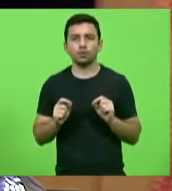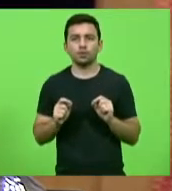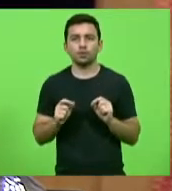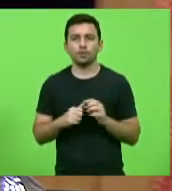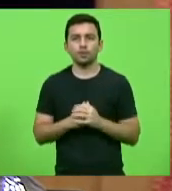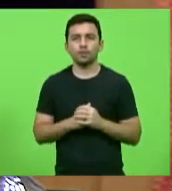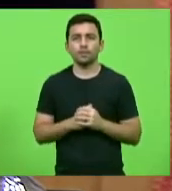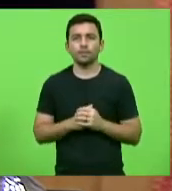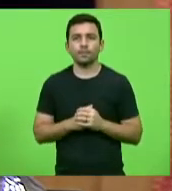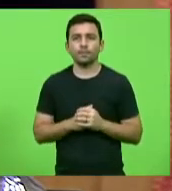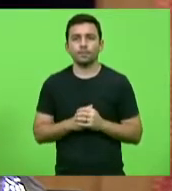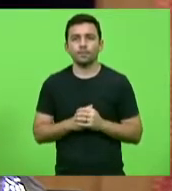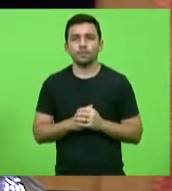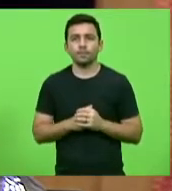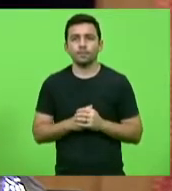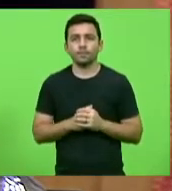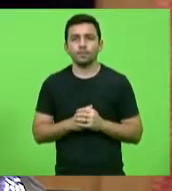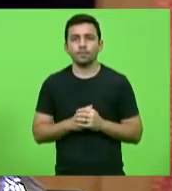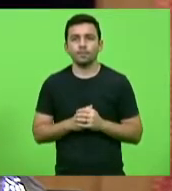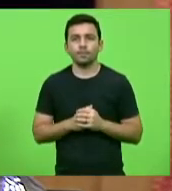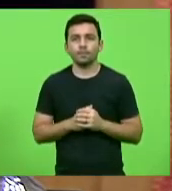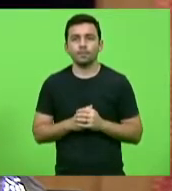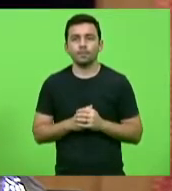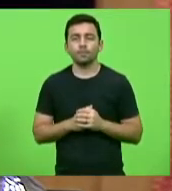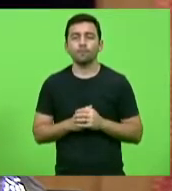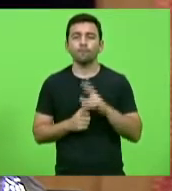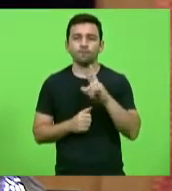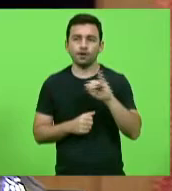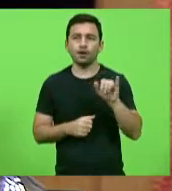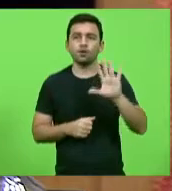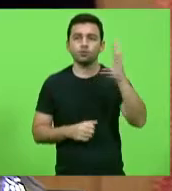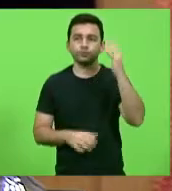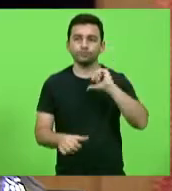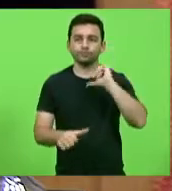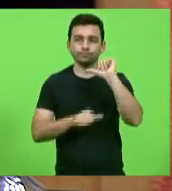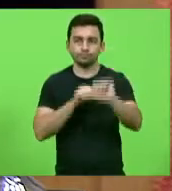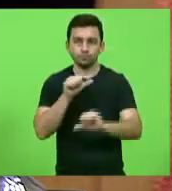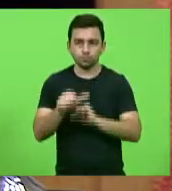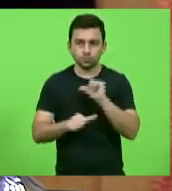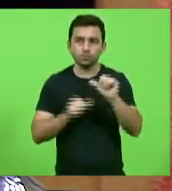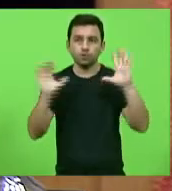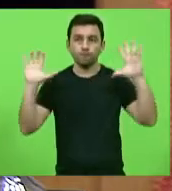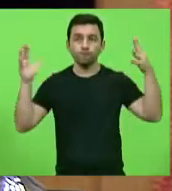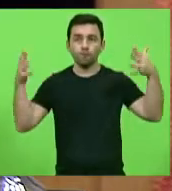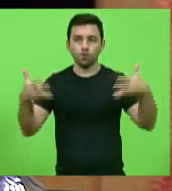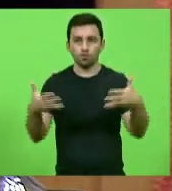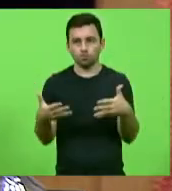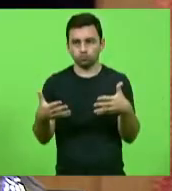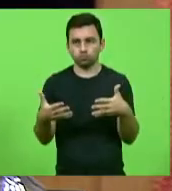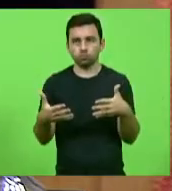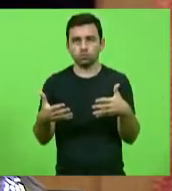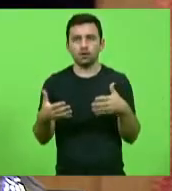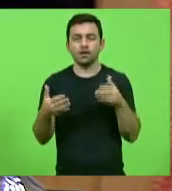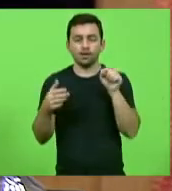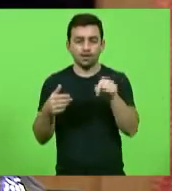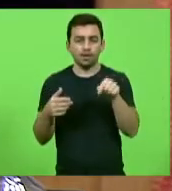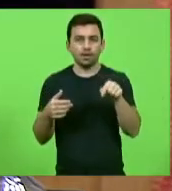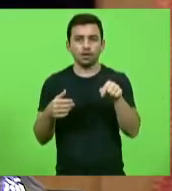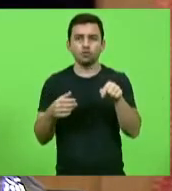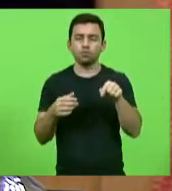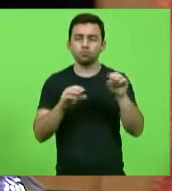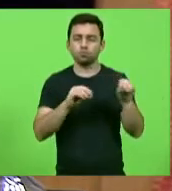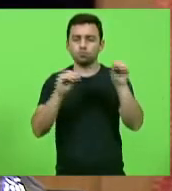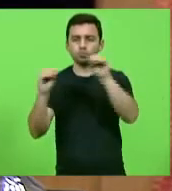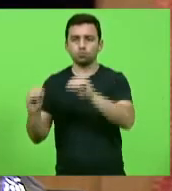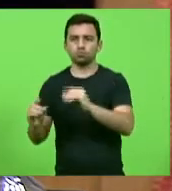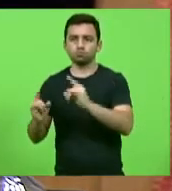da... a possibilidade não vai ocorrer a mudança do fórum, o fórum vai para um prédio novo,